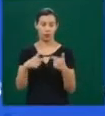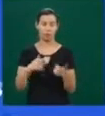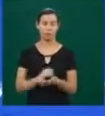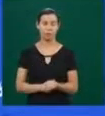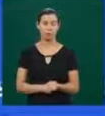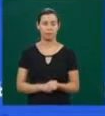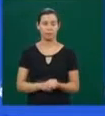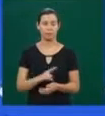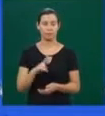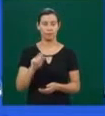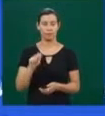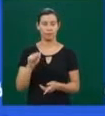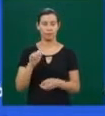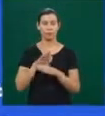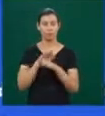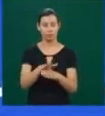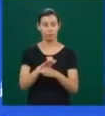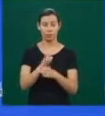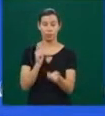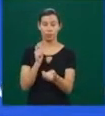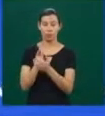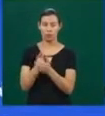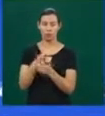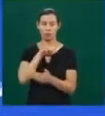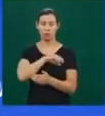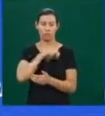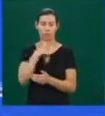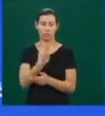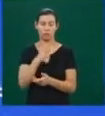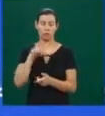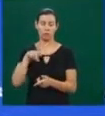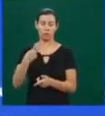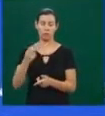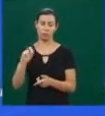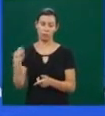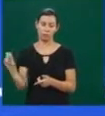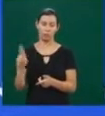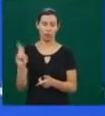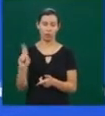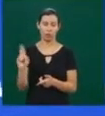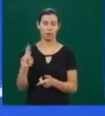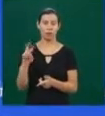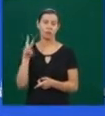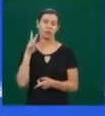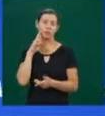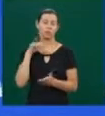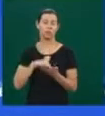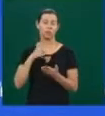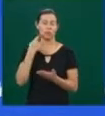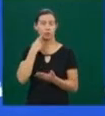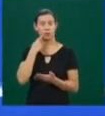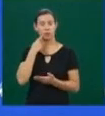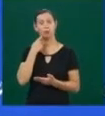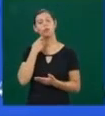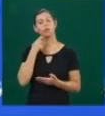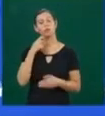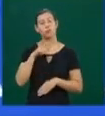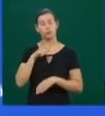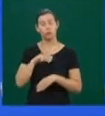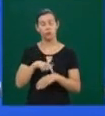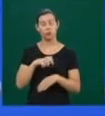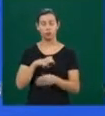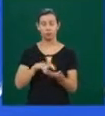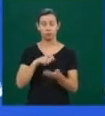Vaga para assistente de compras. O salário de R$ 2.200,00, de segunda a sexta em horário comercial. Como requisito,